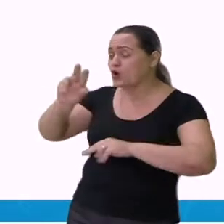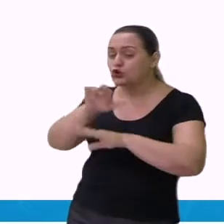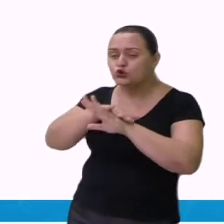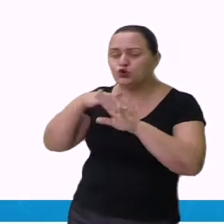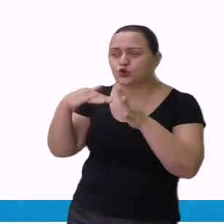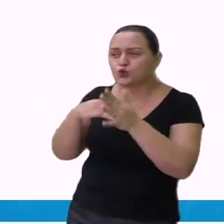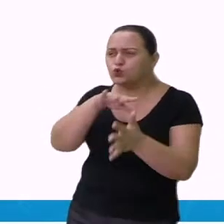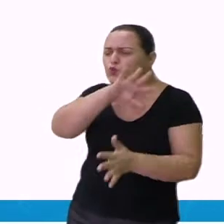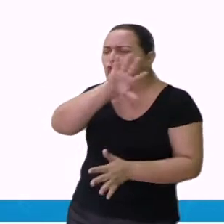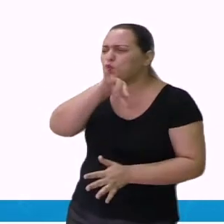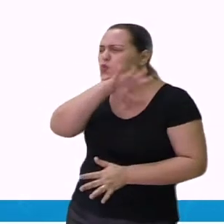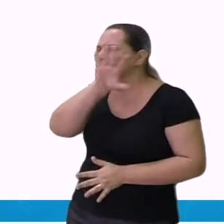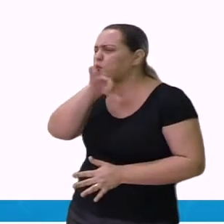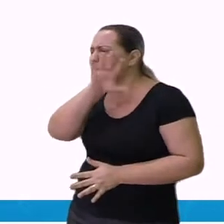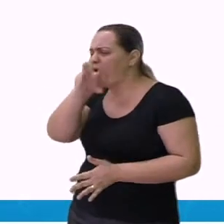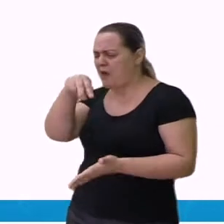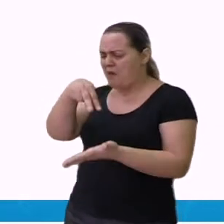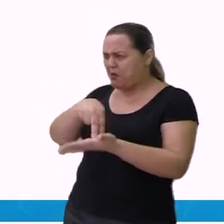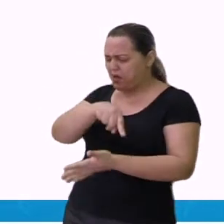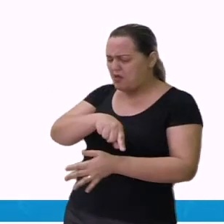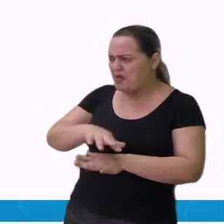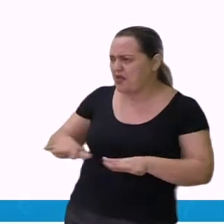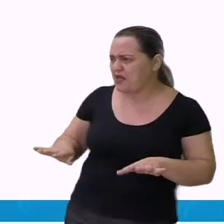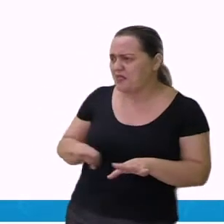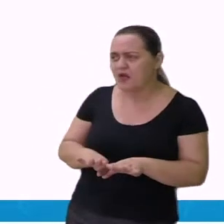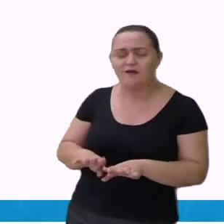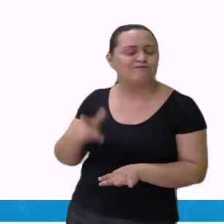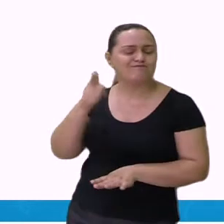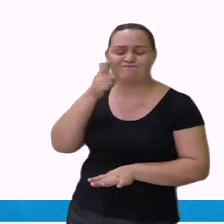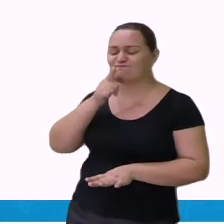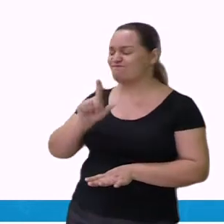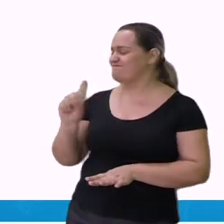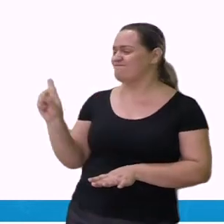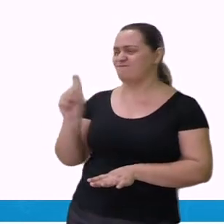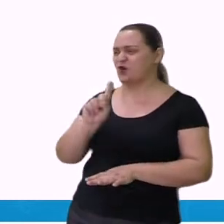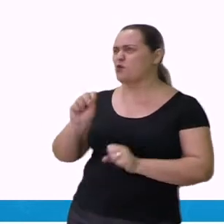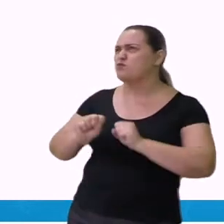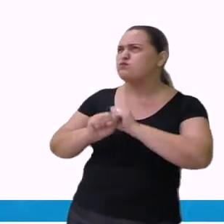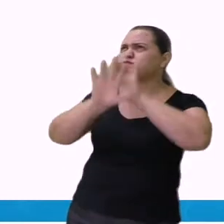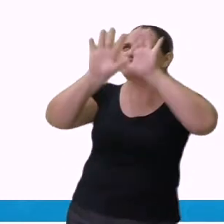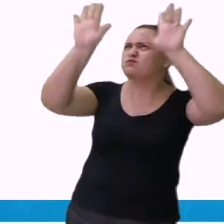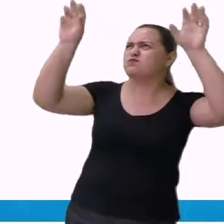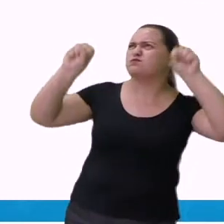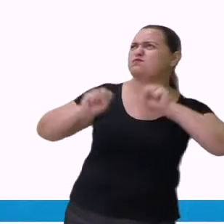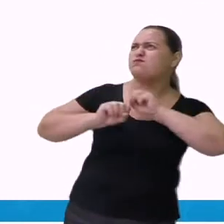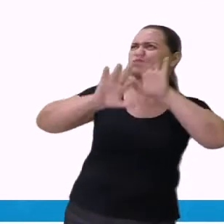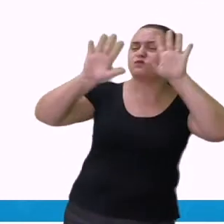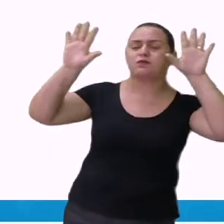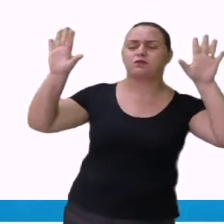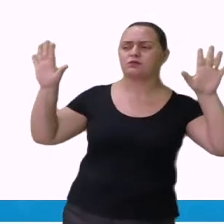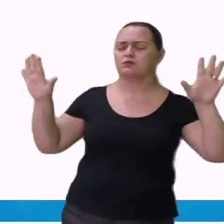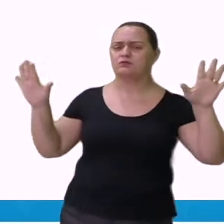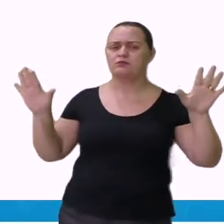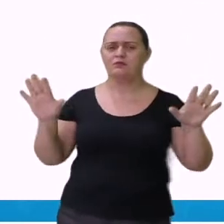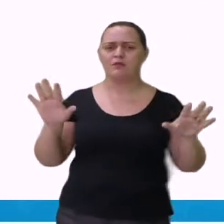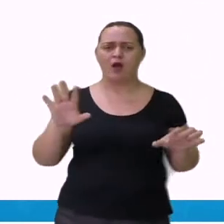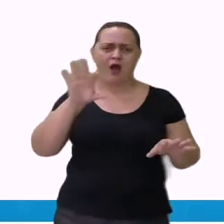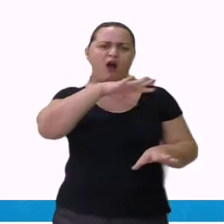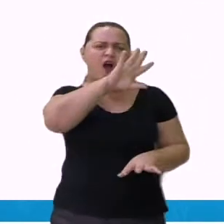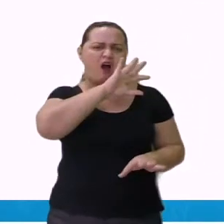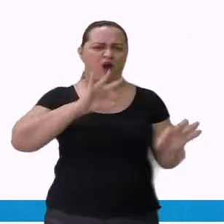vai conseguir ficar de pé na terra. Vai tudo pelos ares. Que horror!